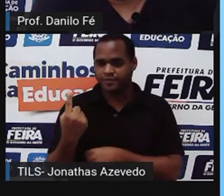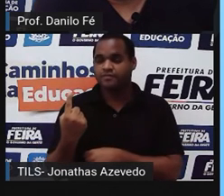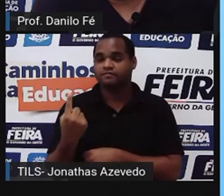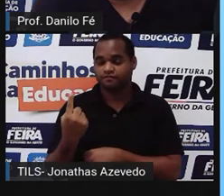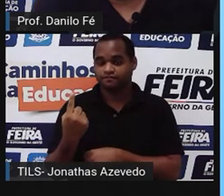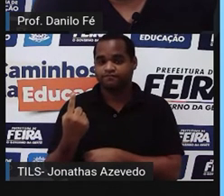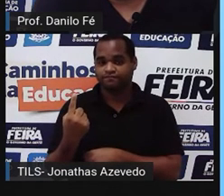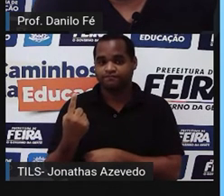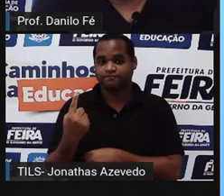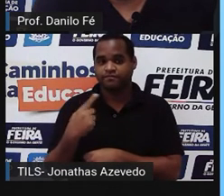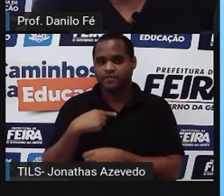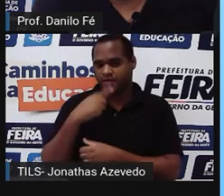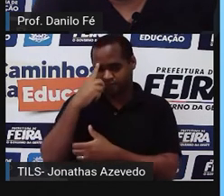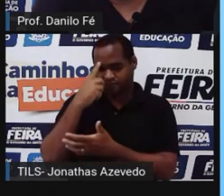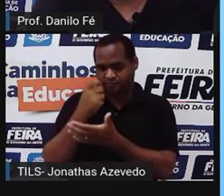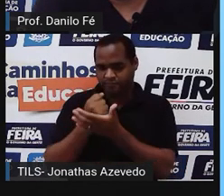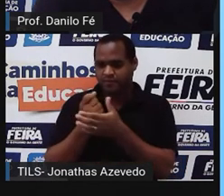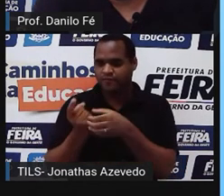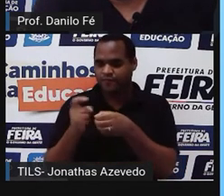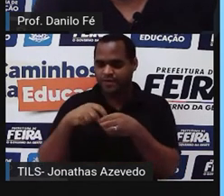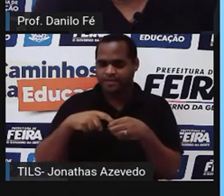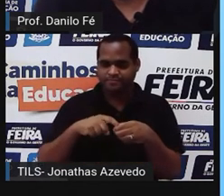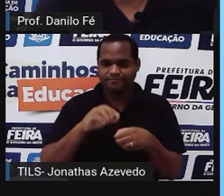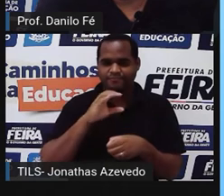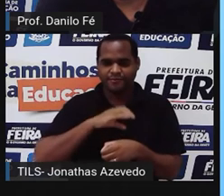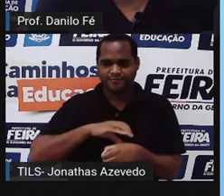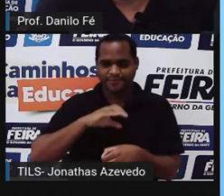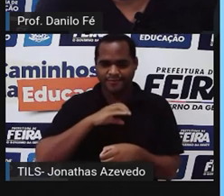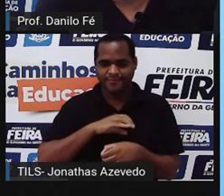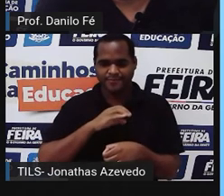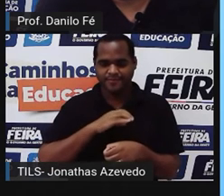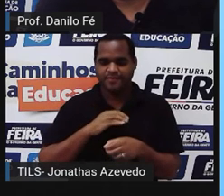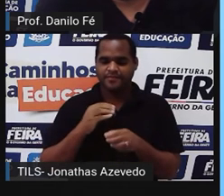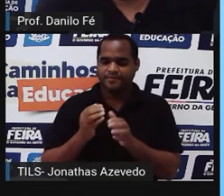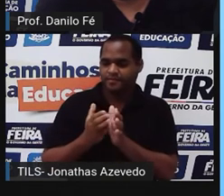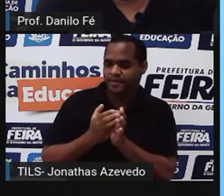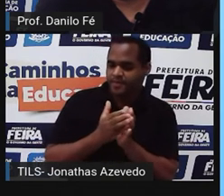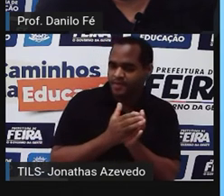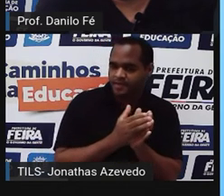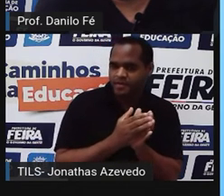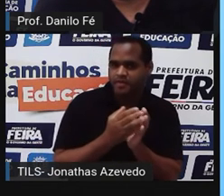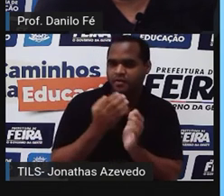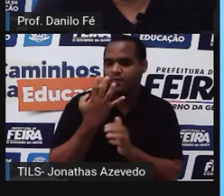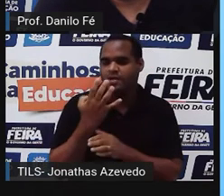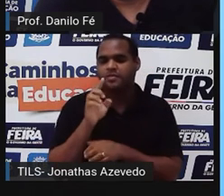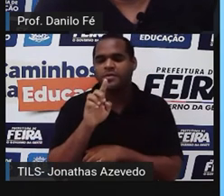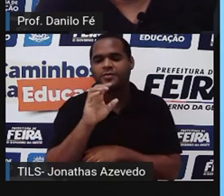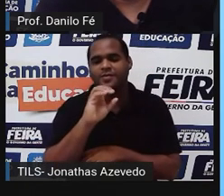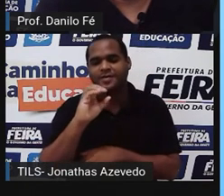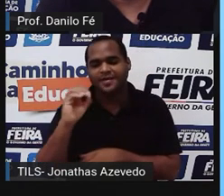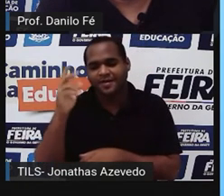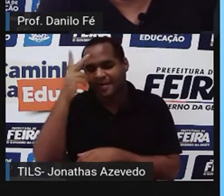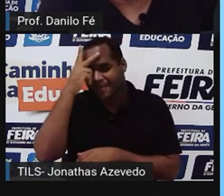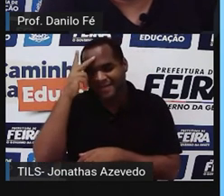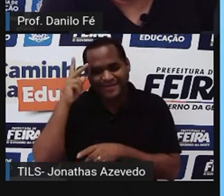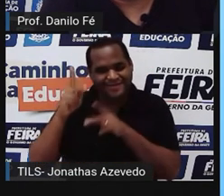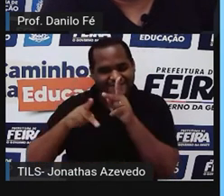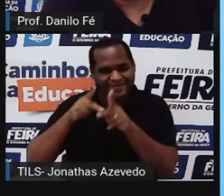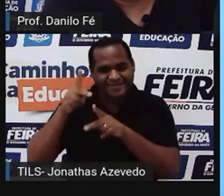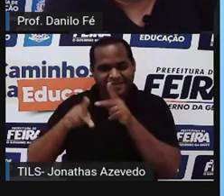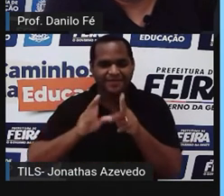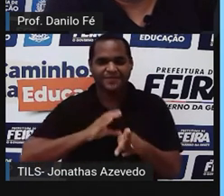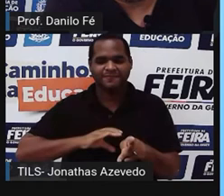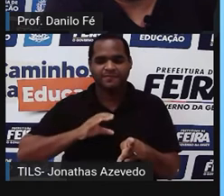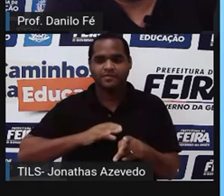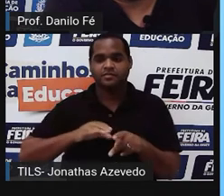ele decide por retornar. retorna, leva consigo 4 mil portugueses e deixa no Brasil,